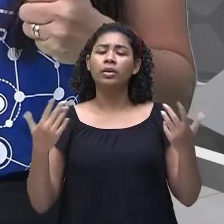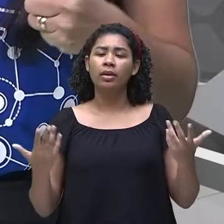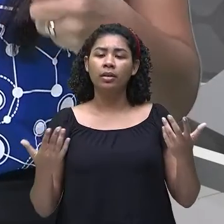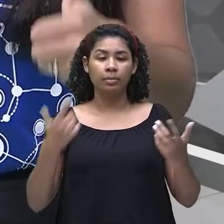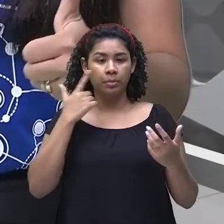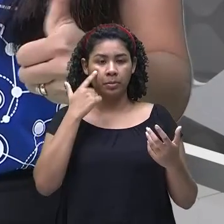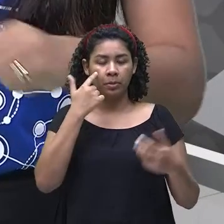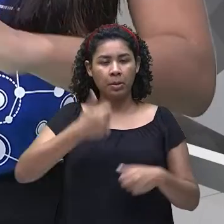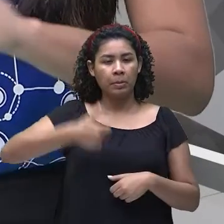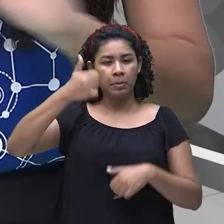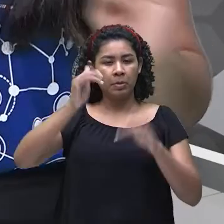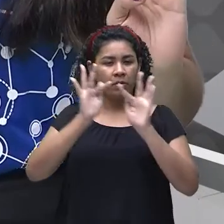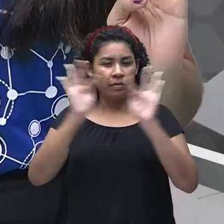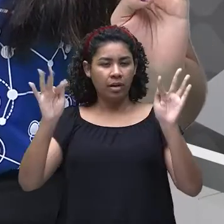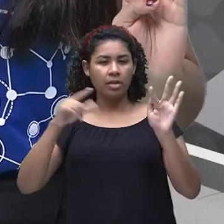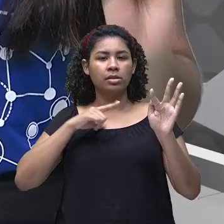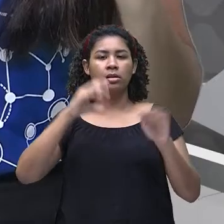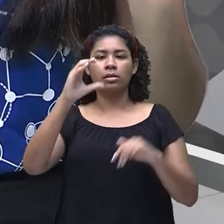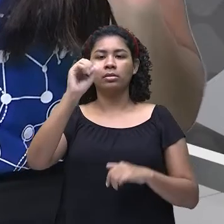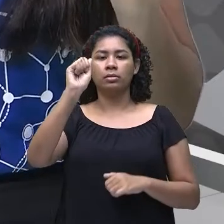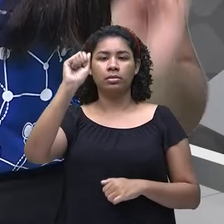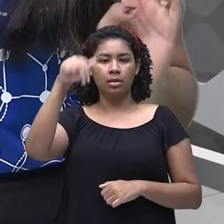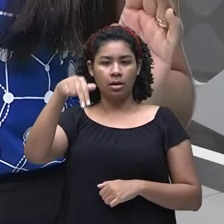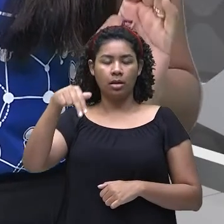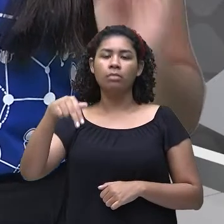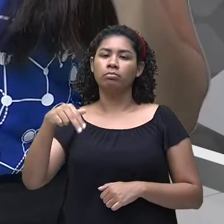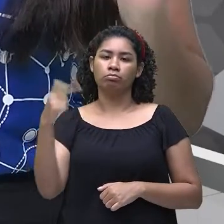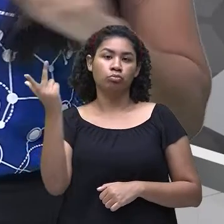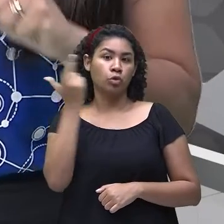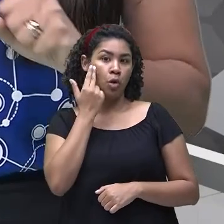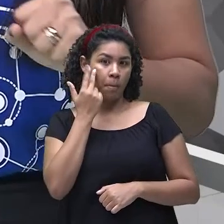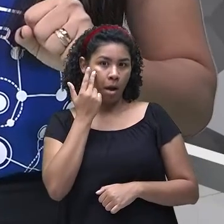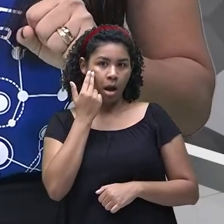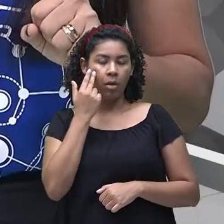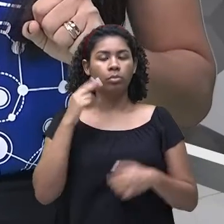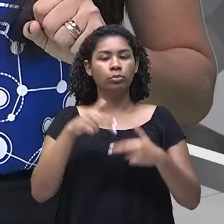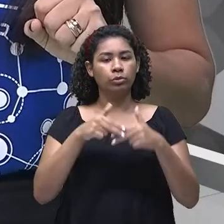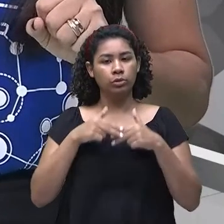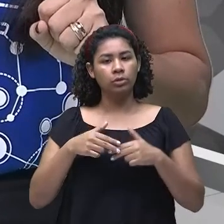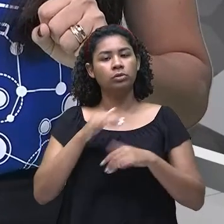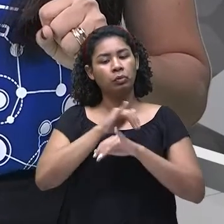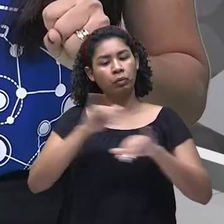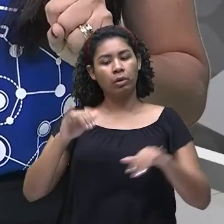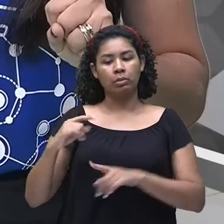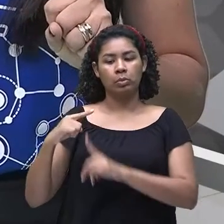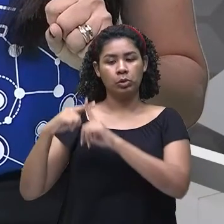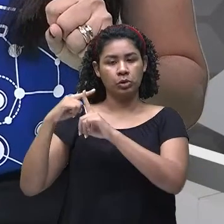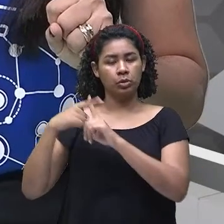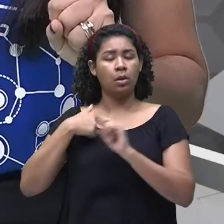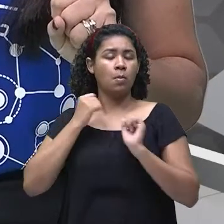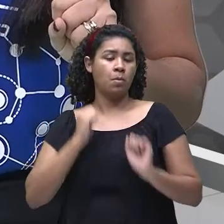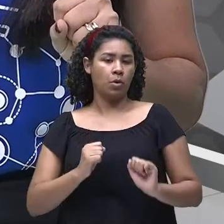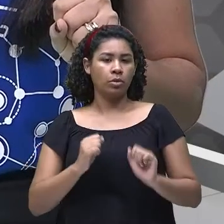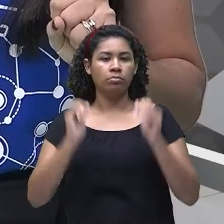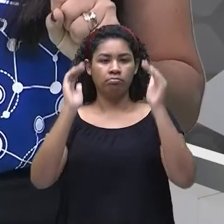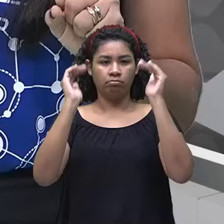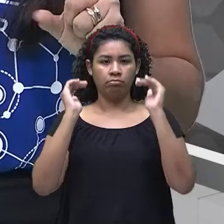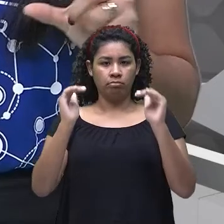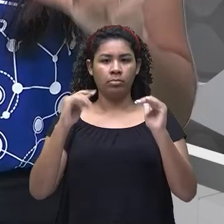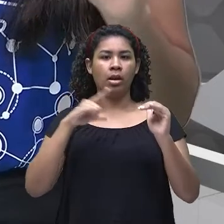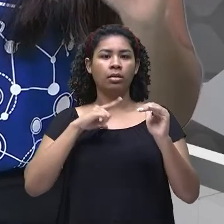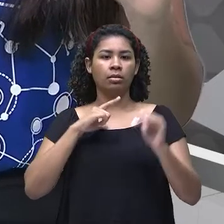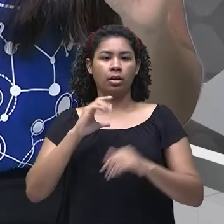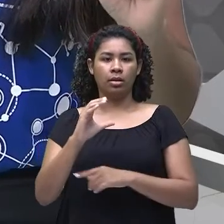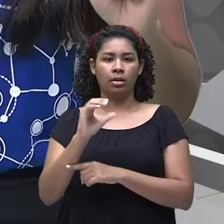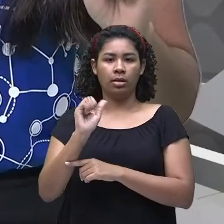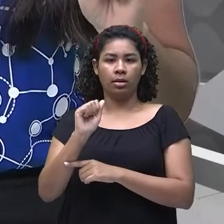você coloca o can, sem nada, porque você tá afirmando, eu posso dançar. Embaixo, você acrescenta aí o apóstolo, foi o T,